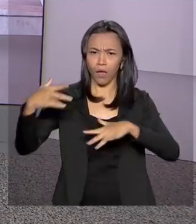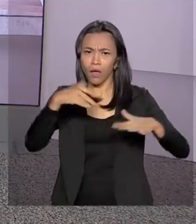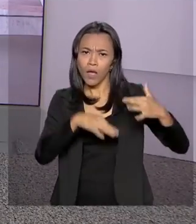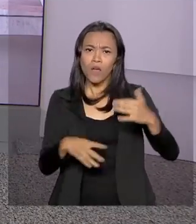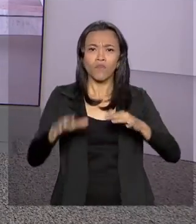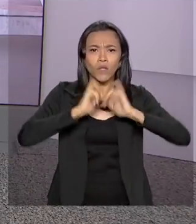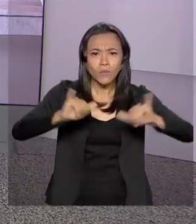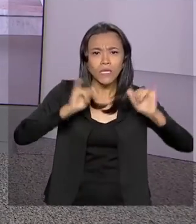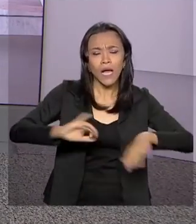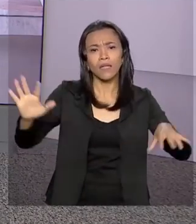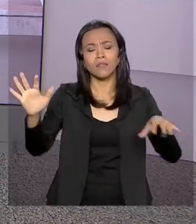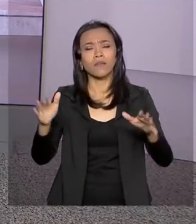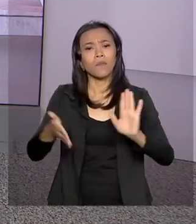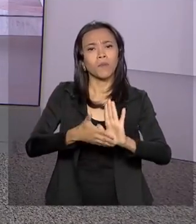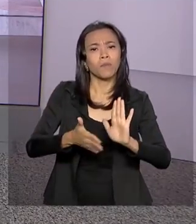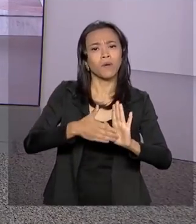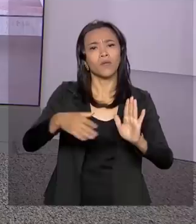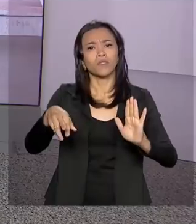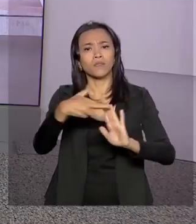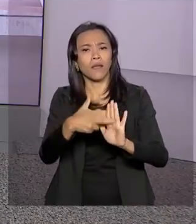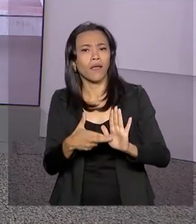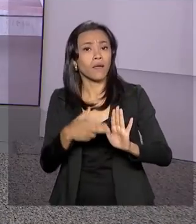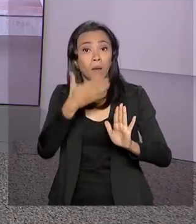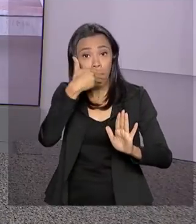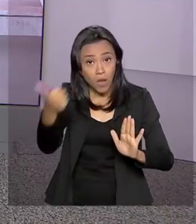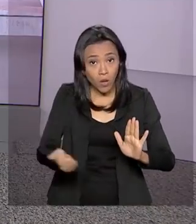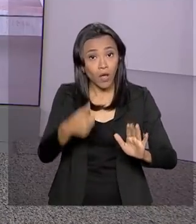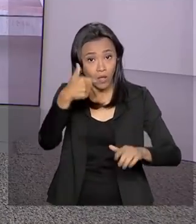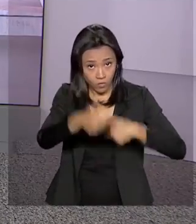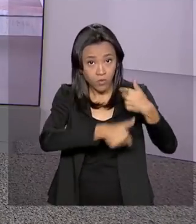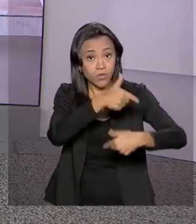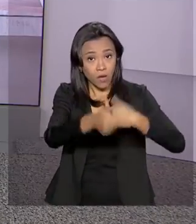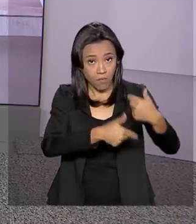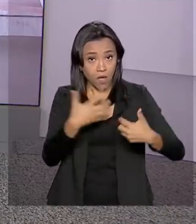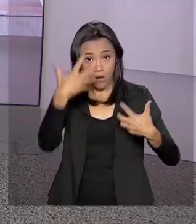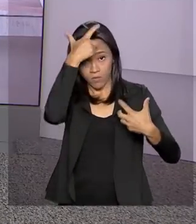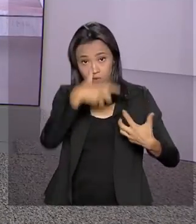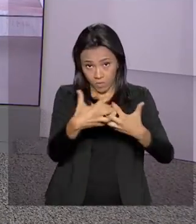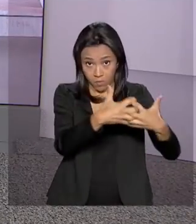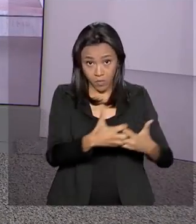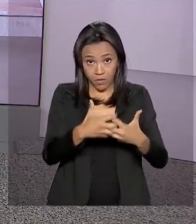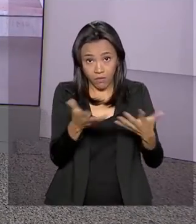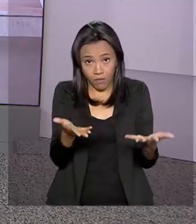medidas pra melhorar as condições de trabalho dos caminhoneiros. Bom dia pra você.